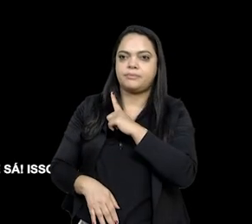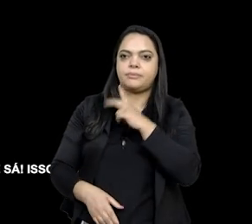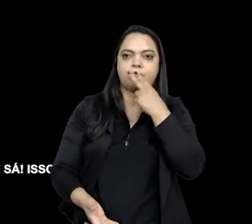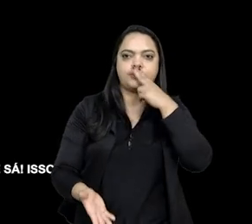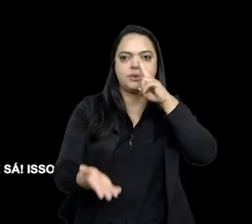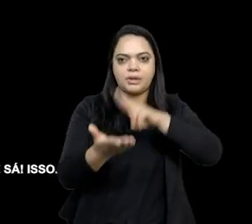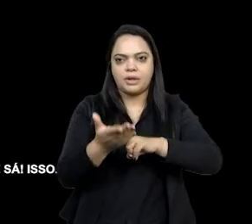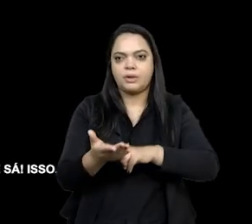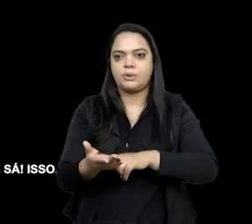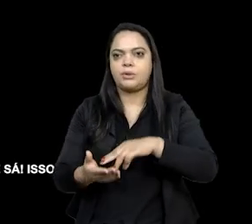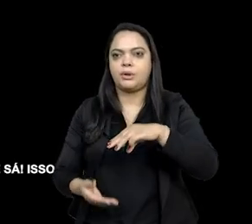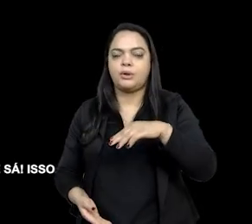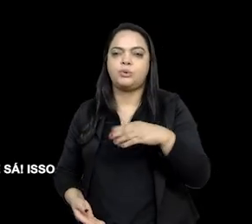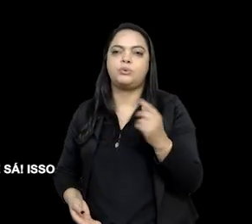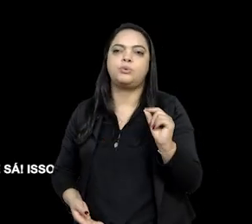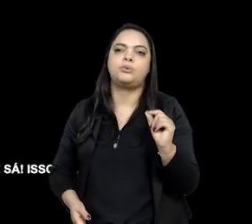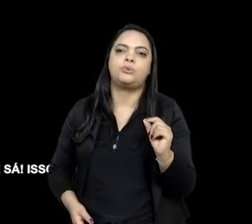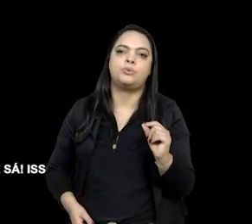Souza, não,